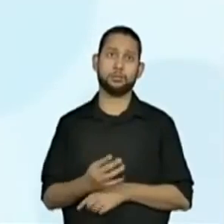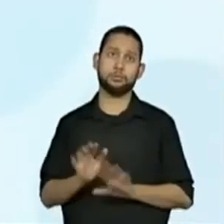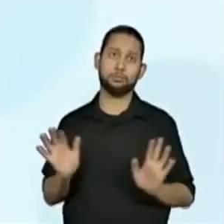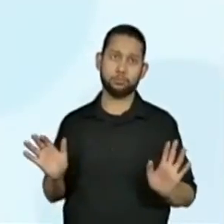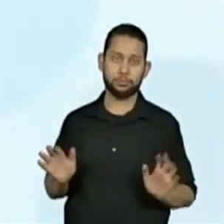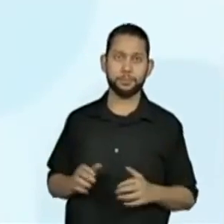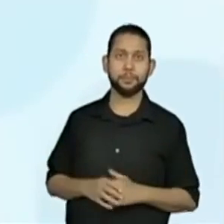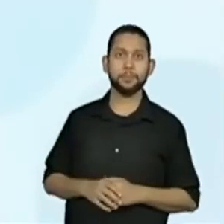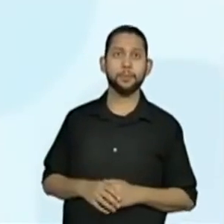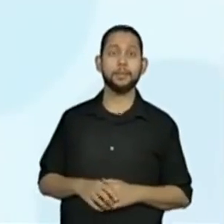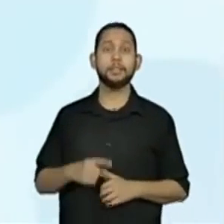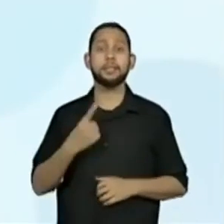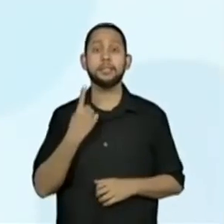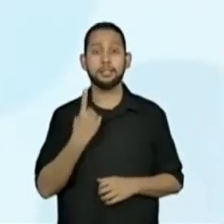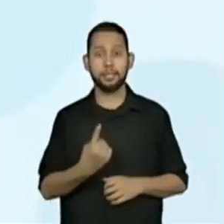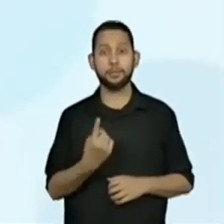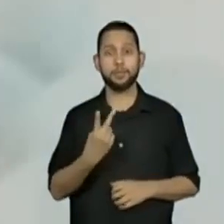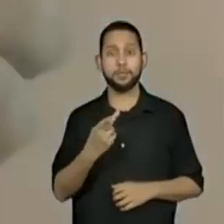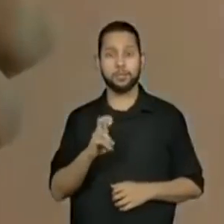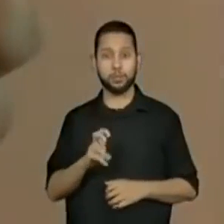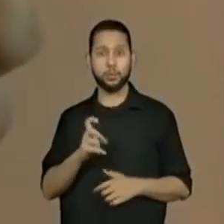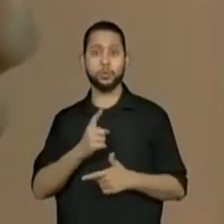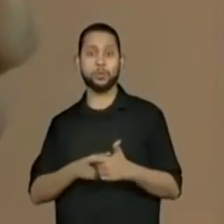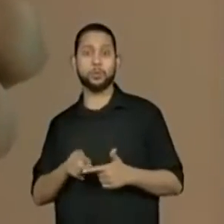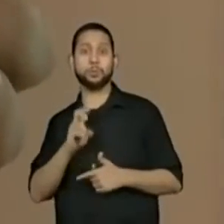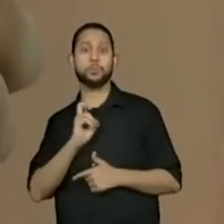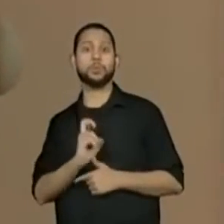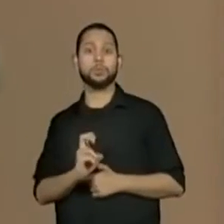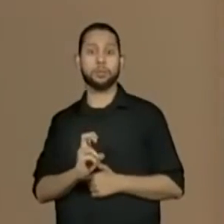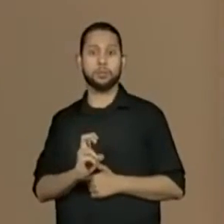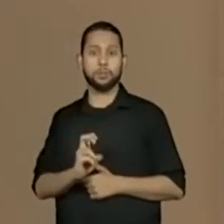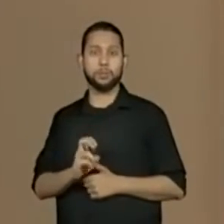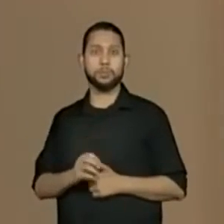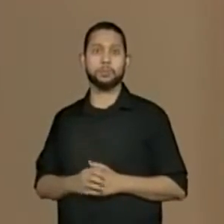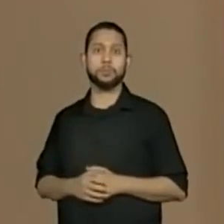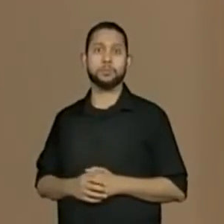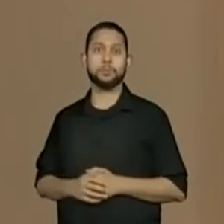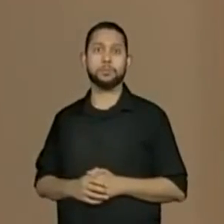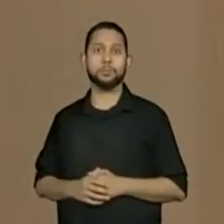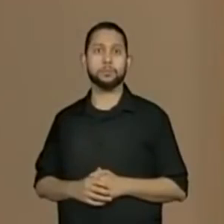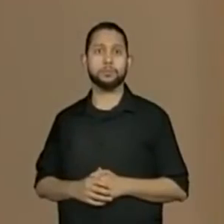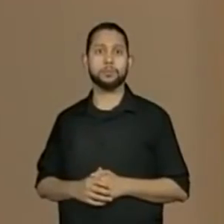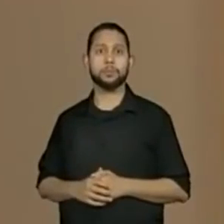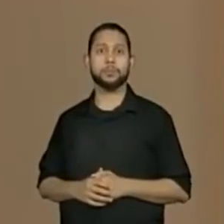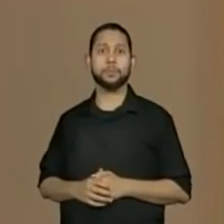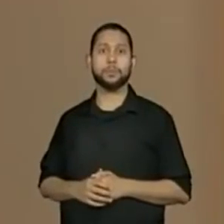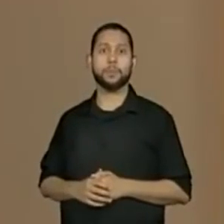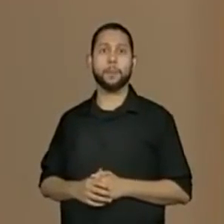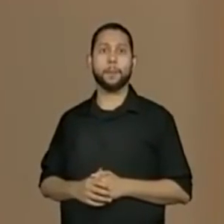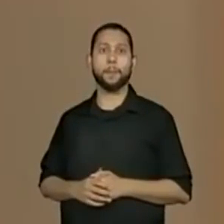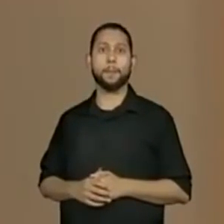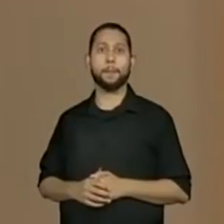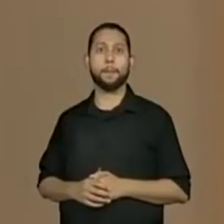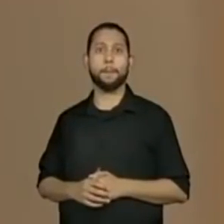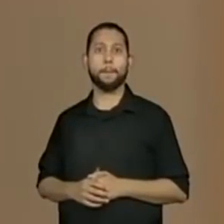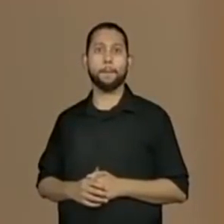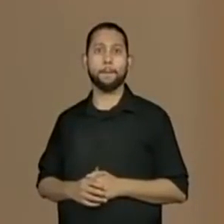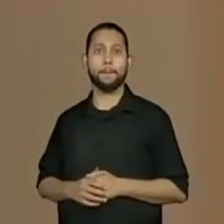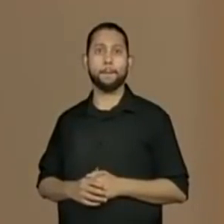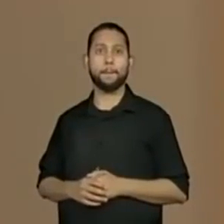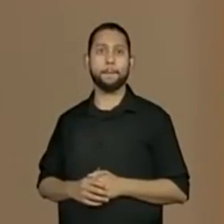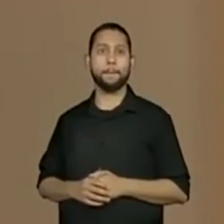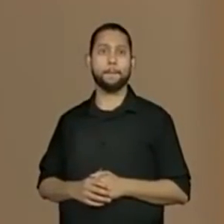125 dividido por 5. Vamos lá? 125 dividido